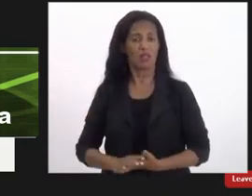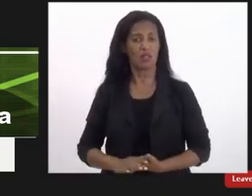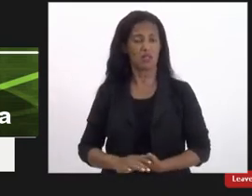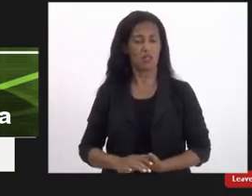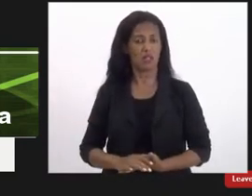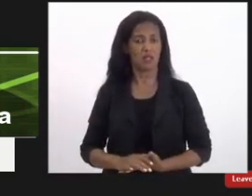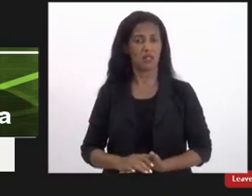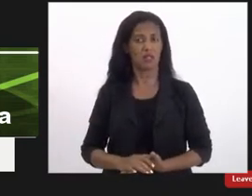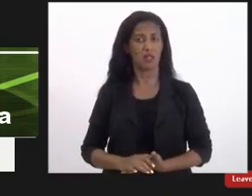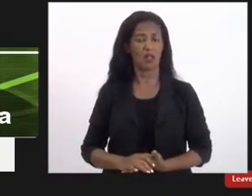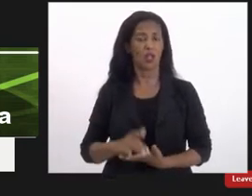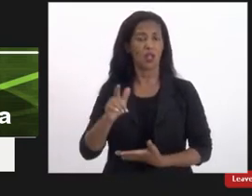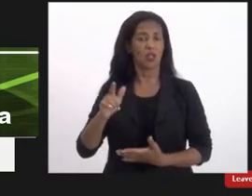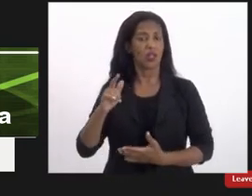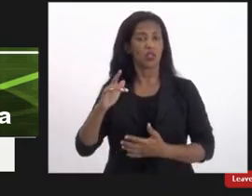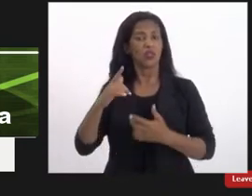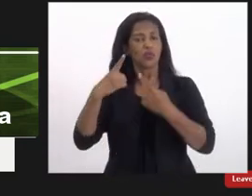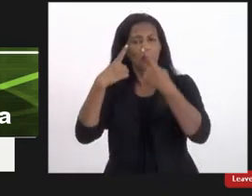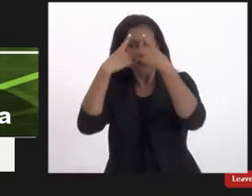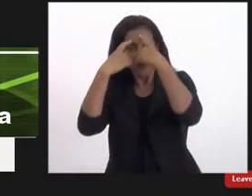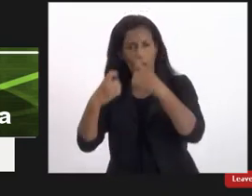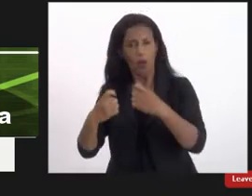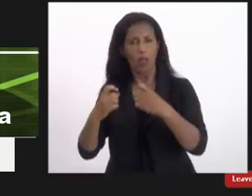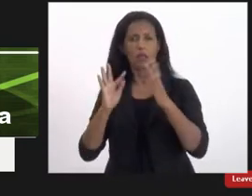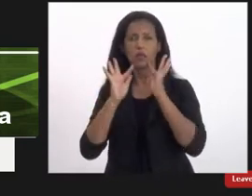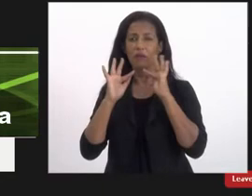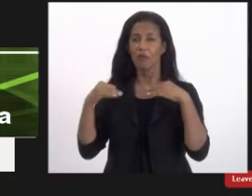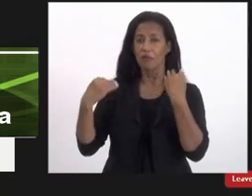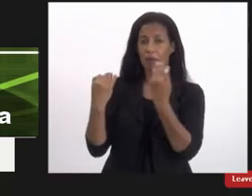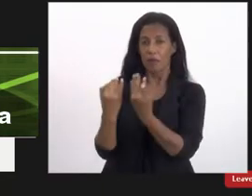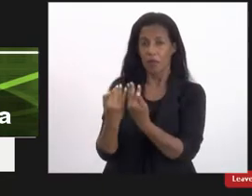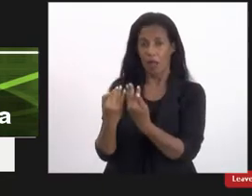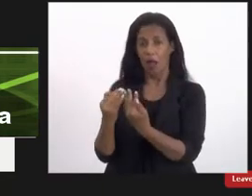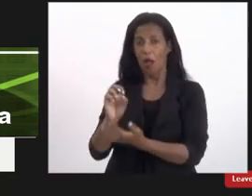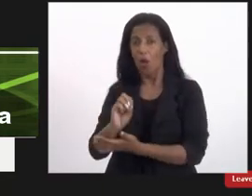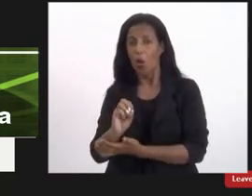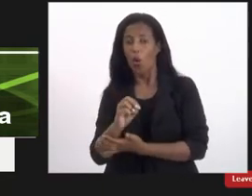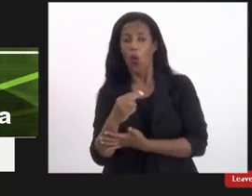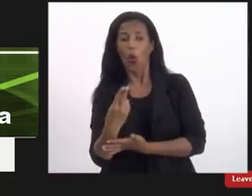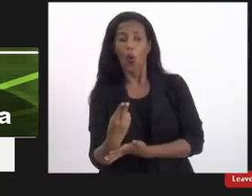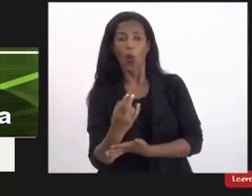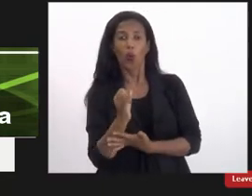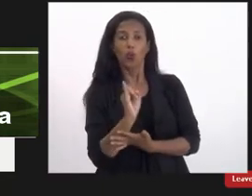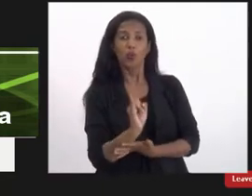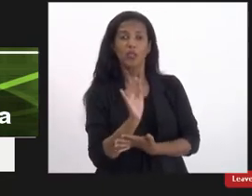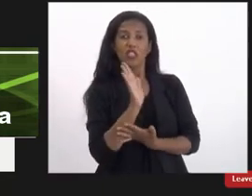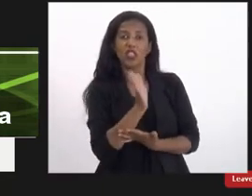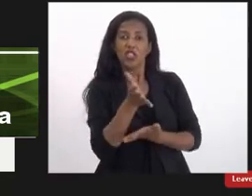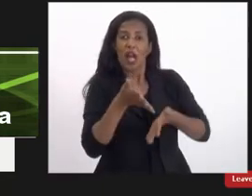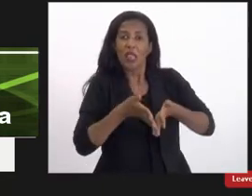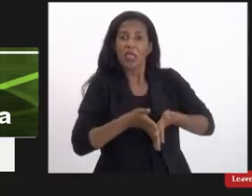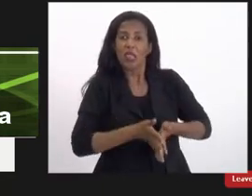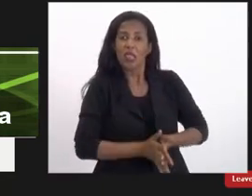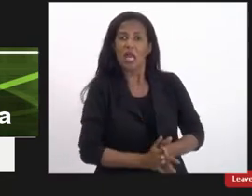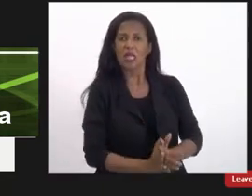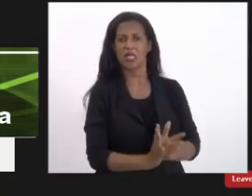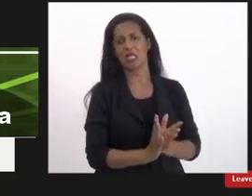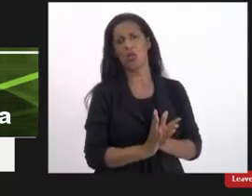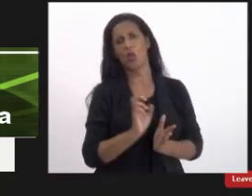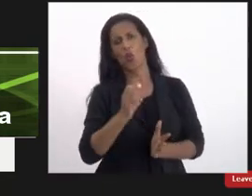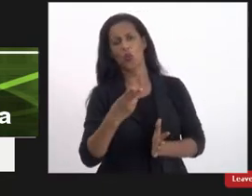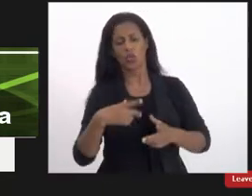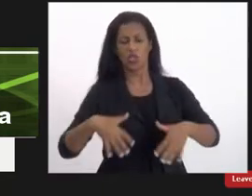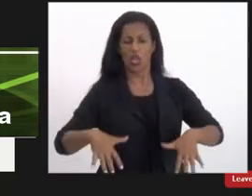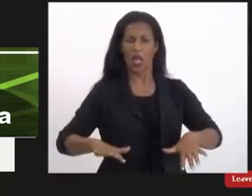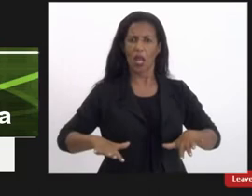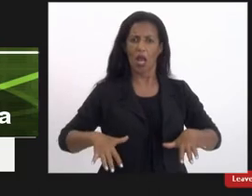violência doméstica ou se foi ou se ela já era cadeirante ou